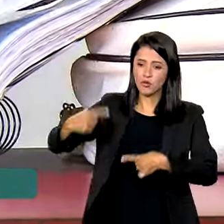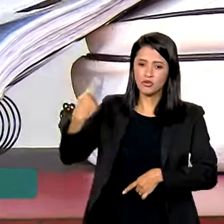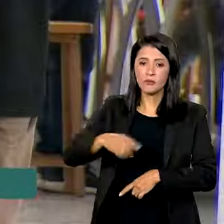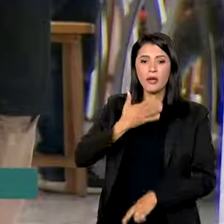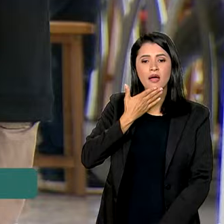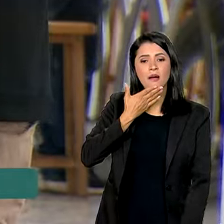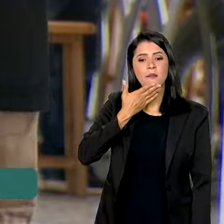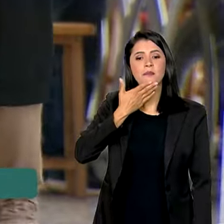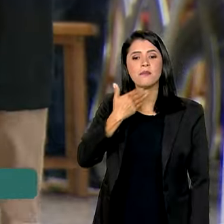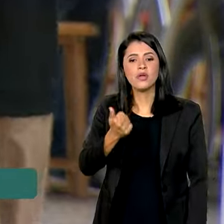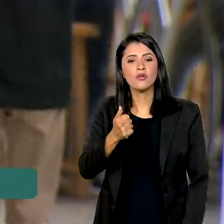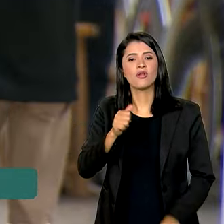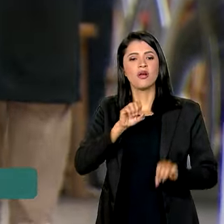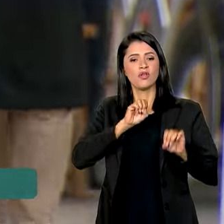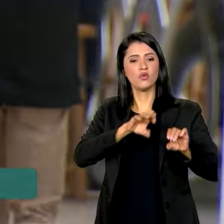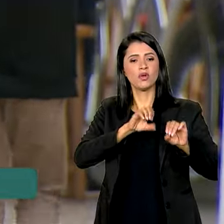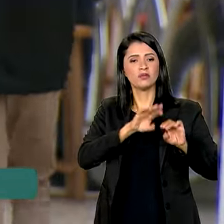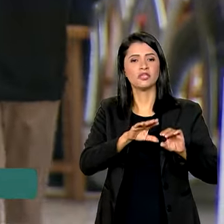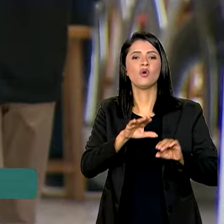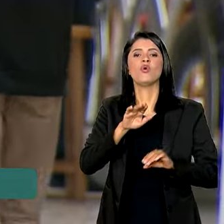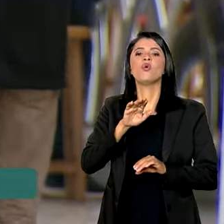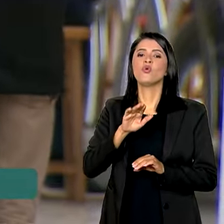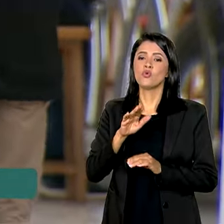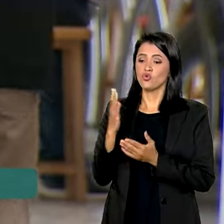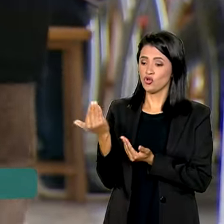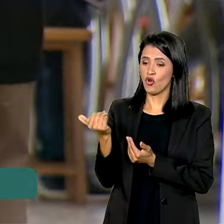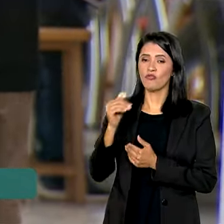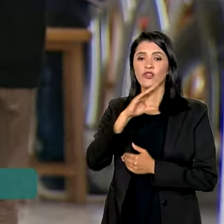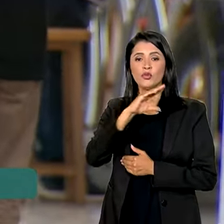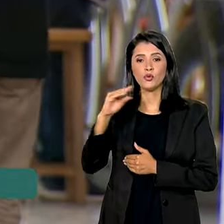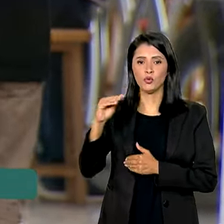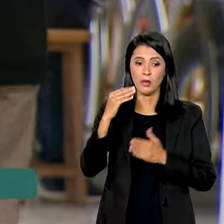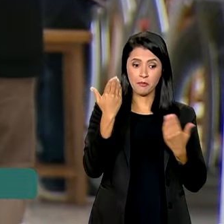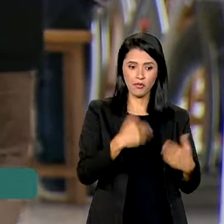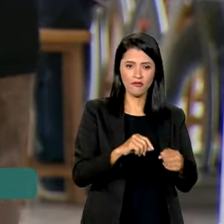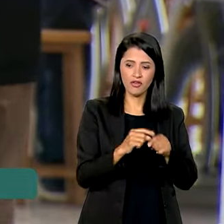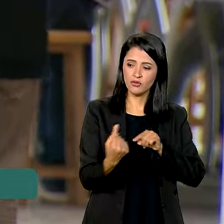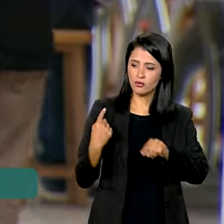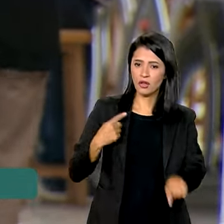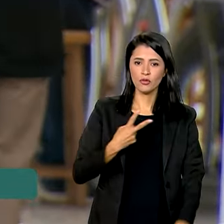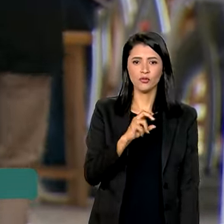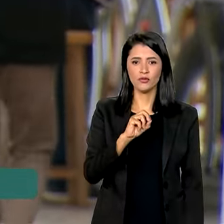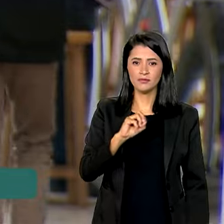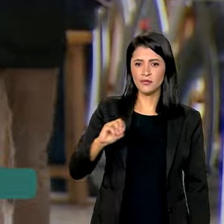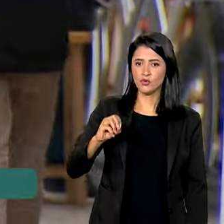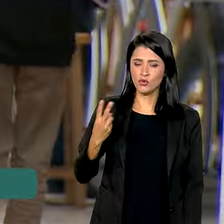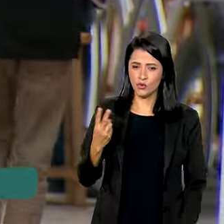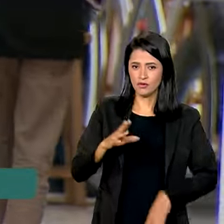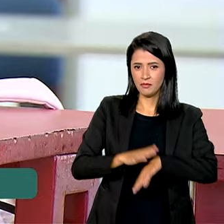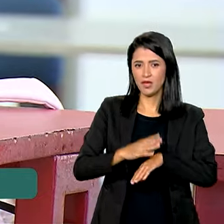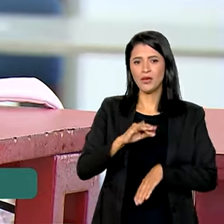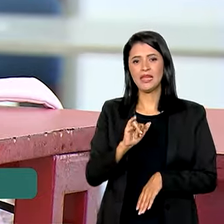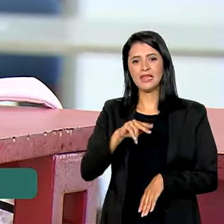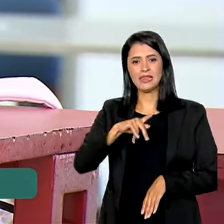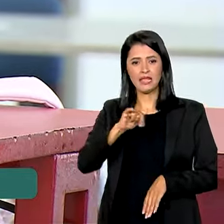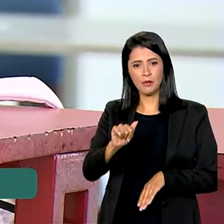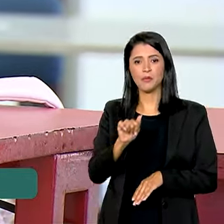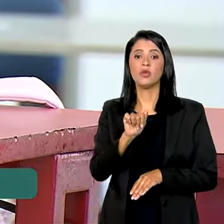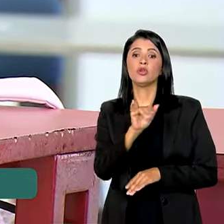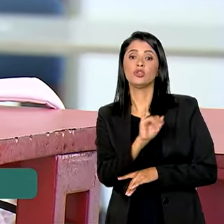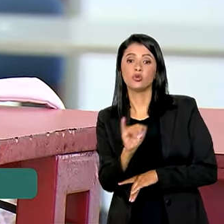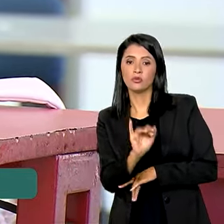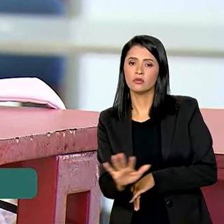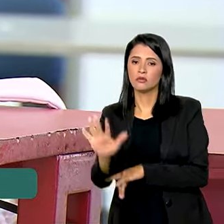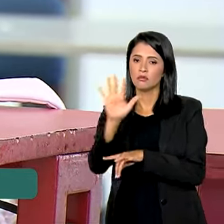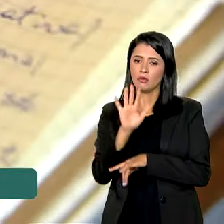de melhoria na educação de jovens e adultos. A prova é realizada desde 2002 pelo INEP, o Instituto Nacional de Estudos e Pesquisas.